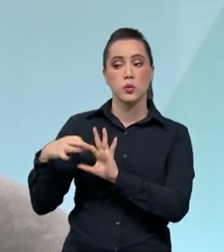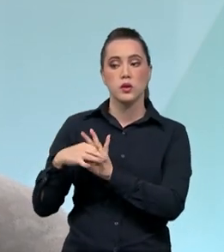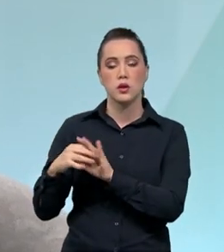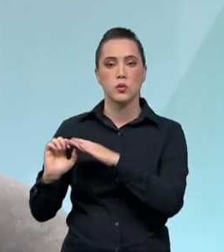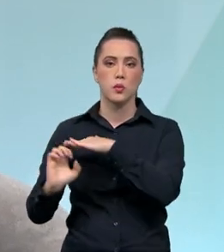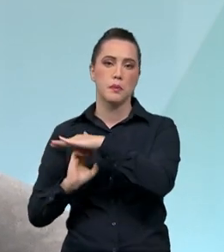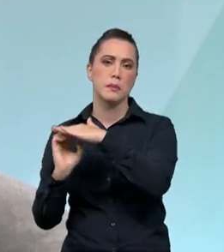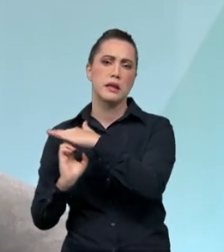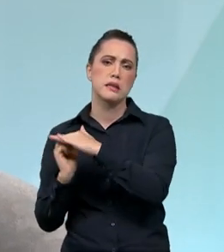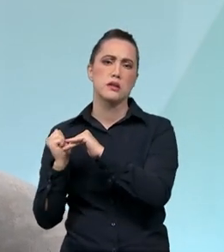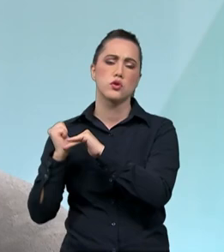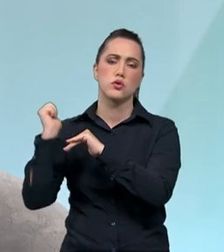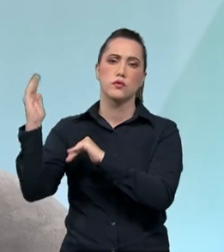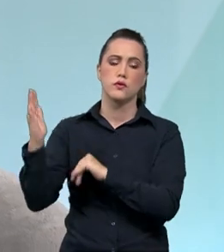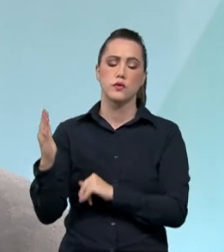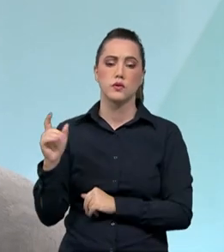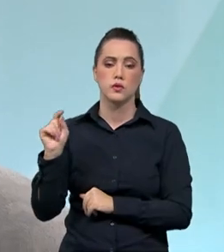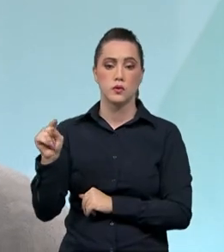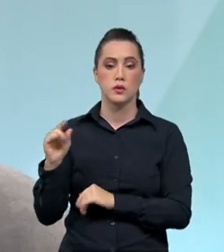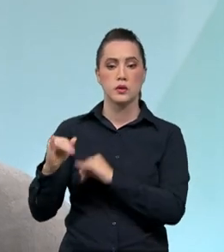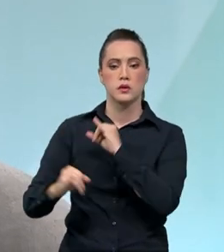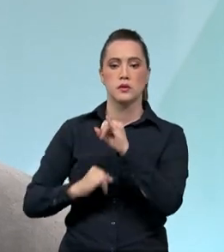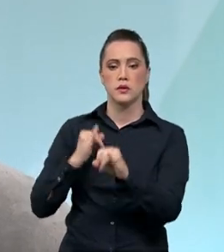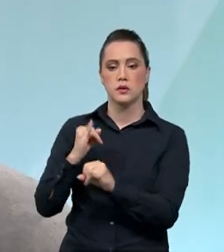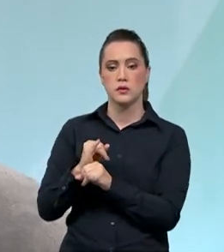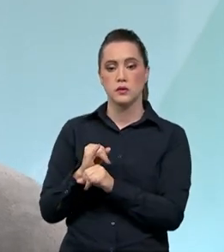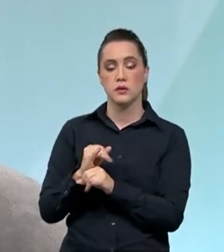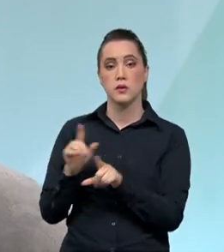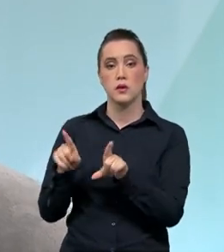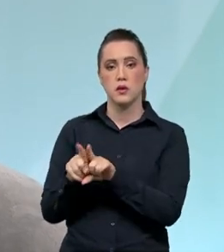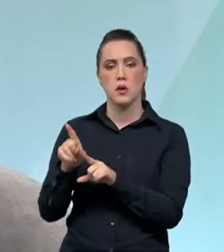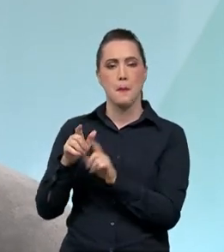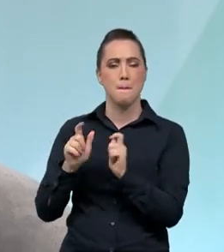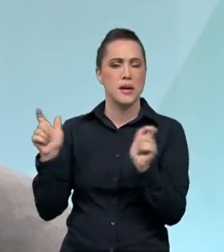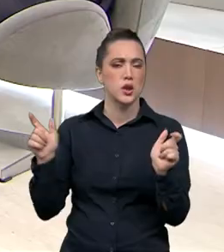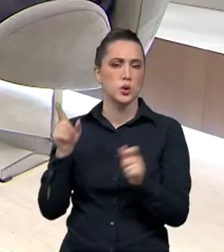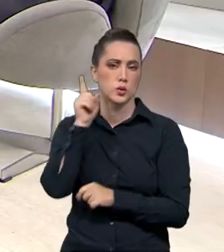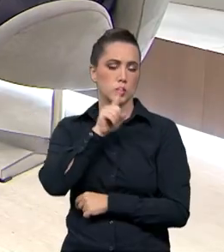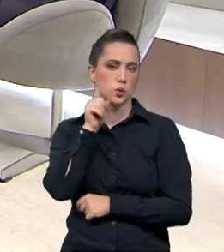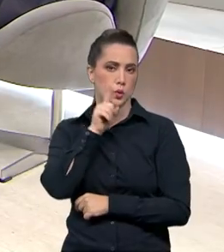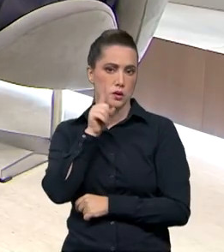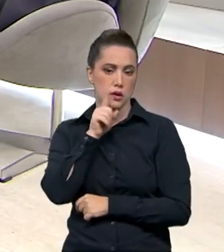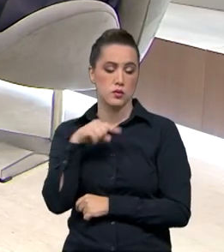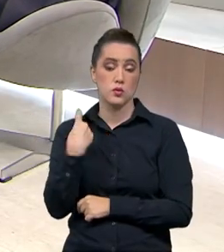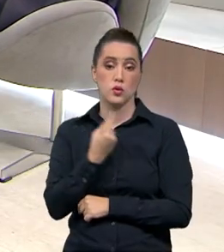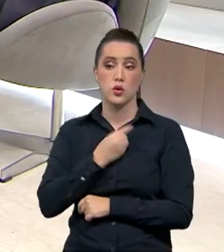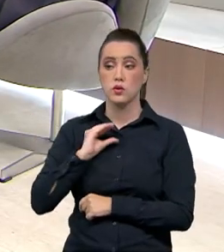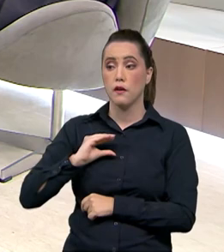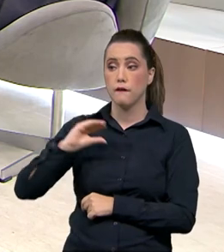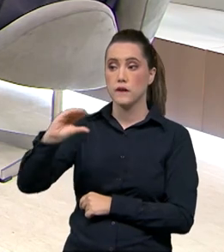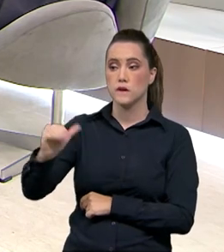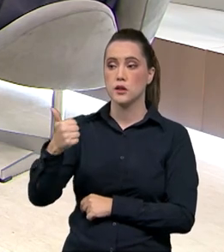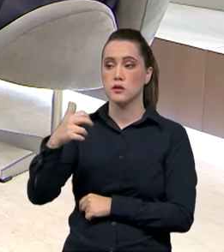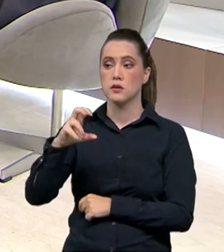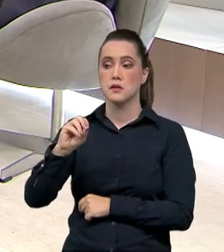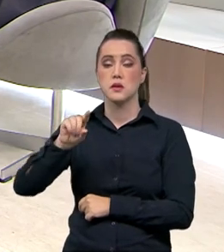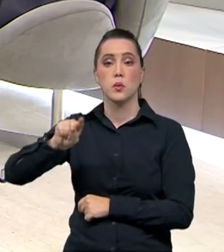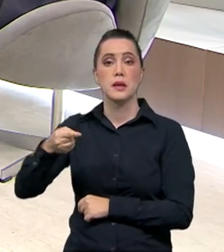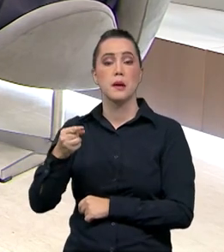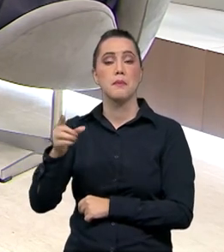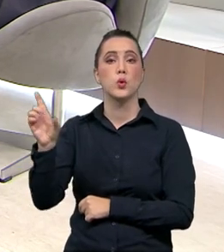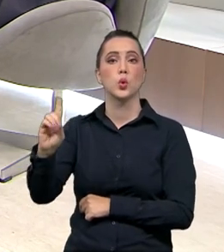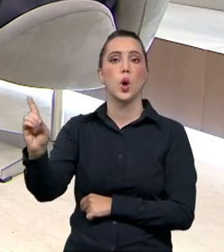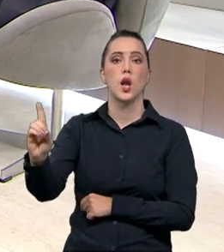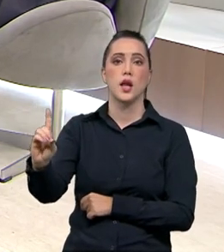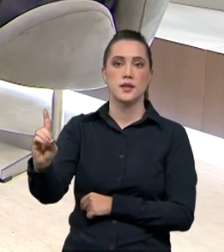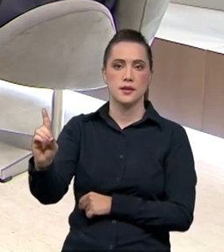virtual, que é a Expedia e é a maior dos Estados Unidos, o nosso investimento foi de 150 mil dólares e o nosso